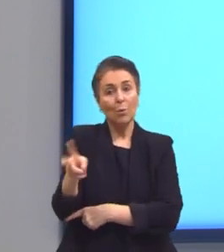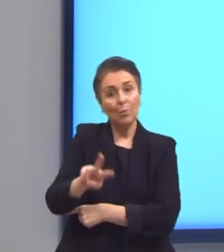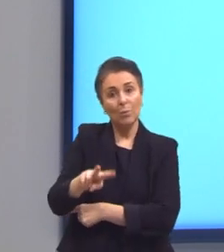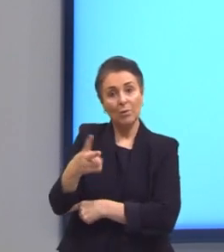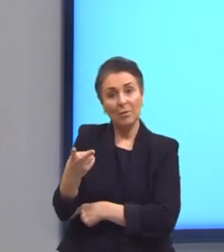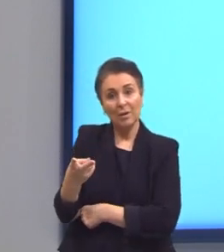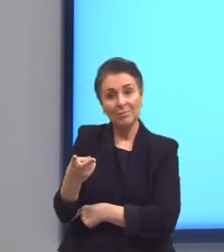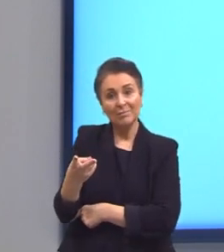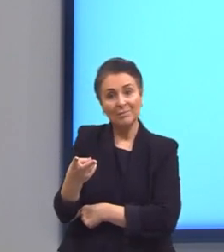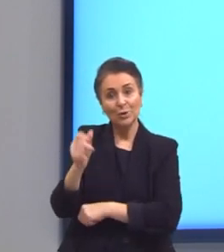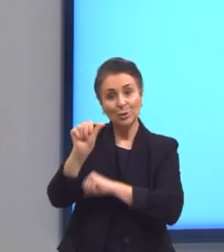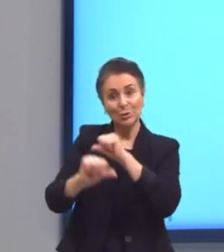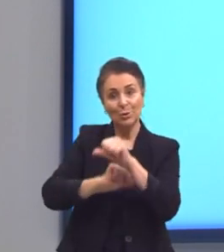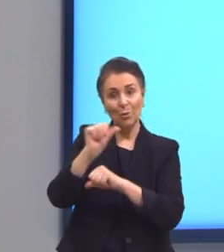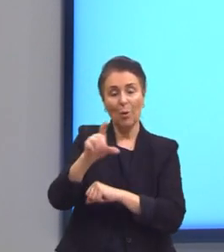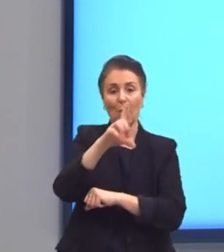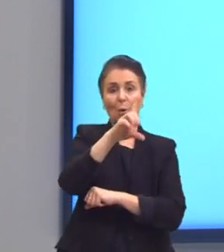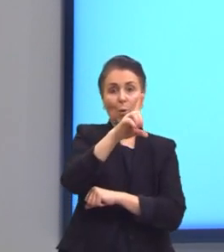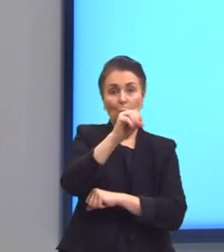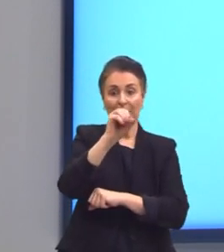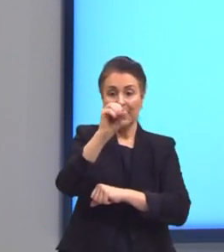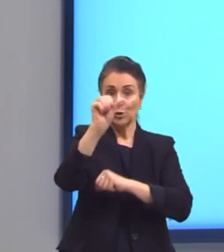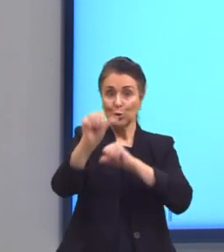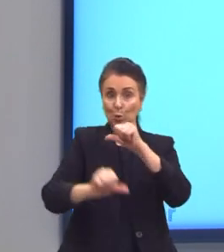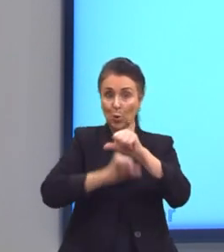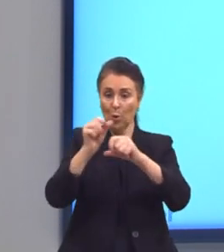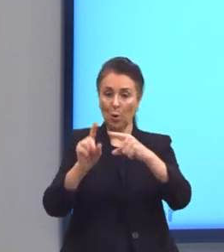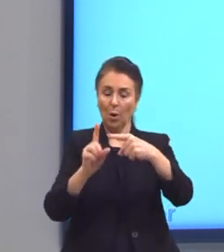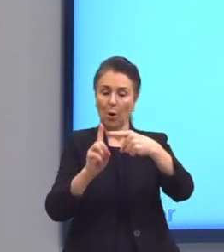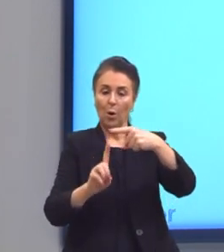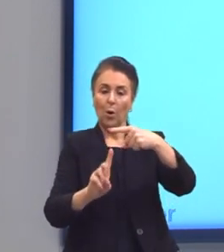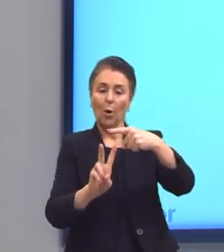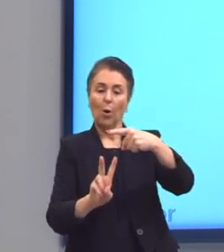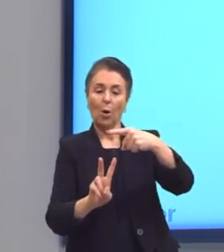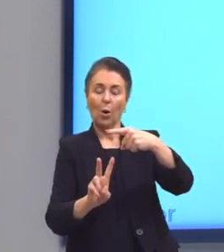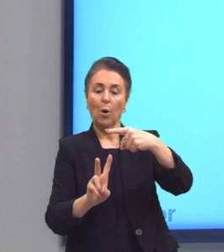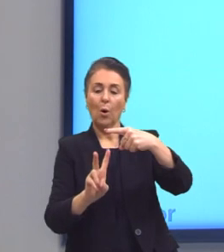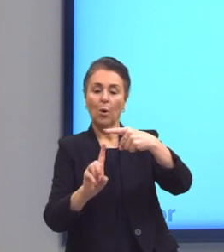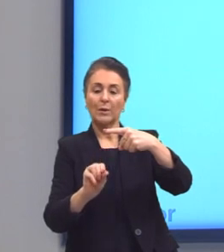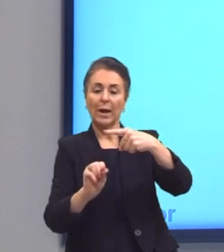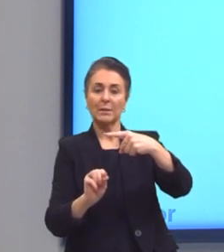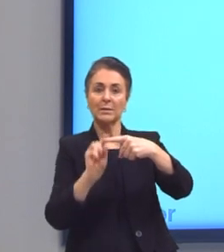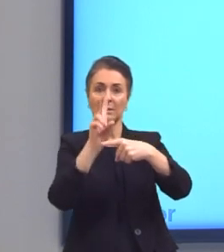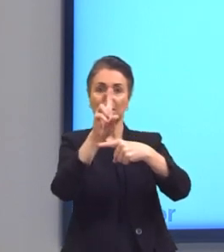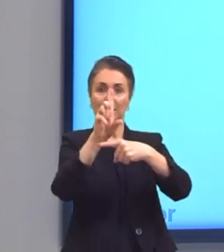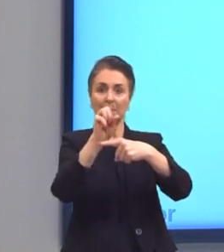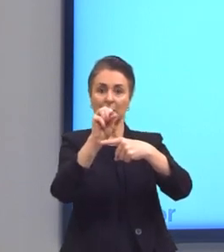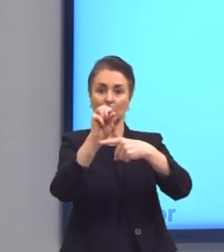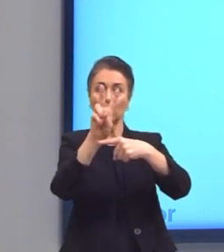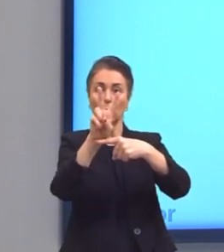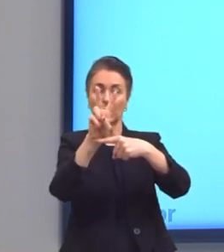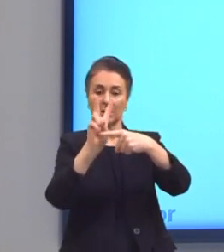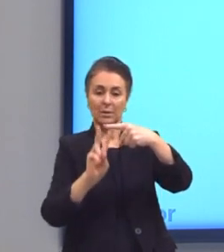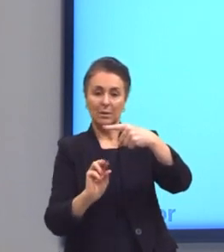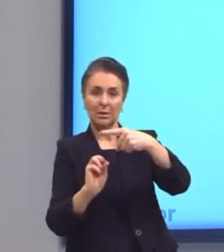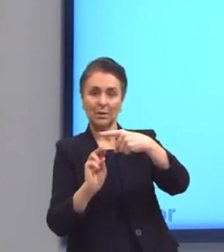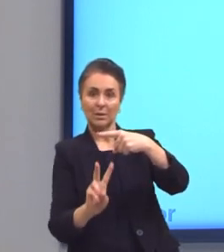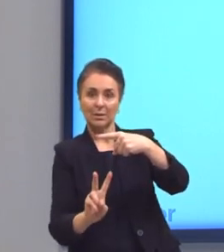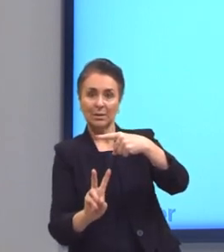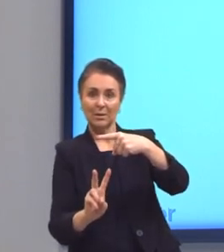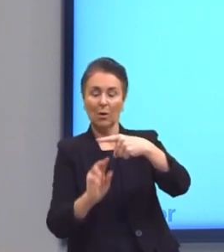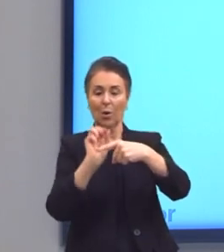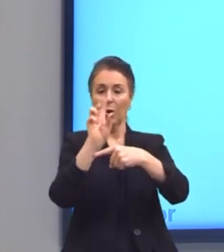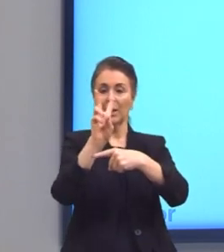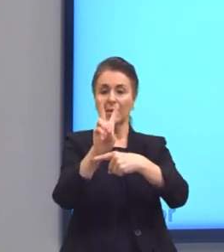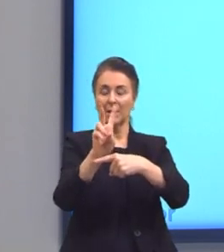o inverso? É inverter. O 10 vai lá para cima, e o 2 vem cá para baixo. O que eu notei ainda que o 10 sobre 2,